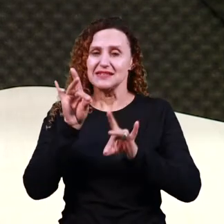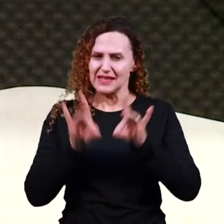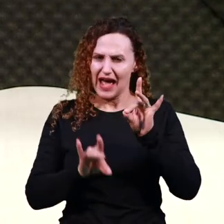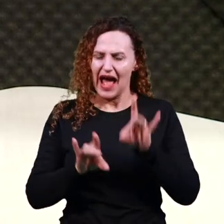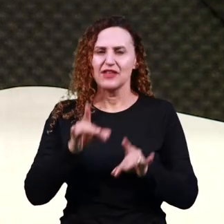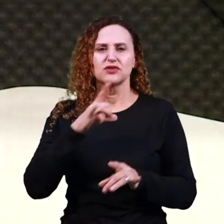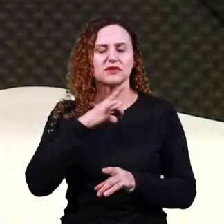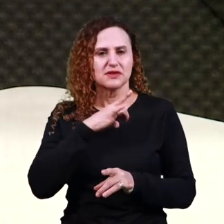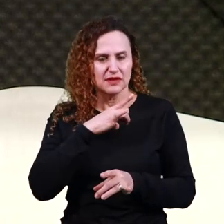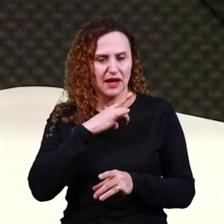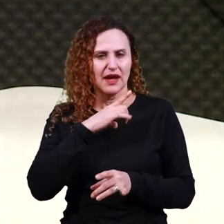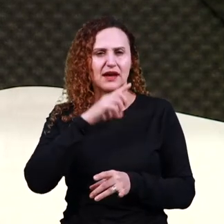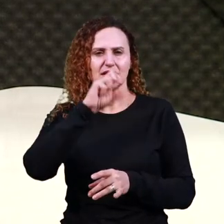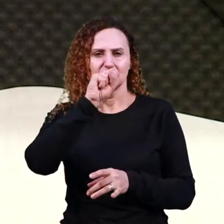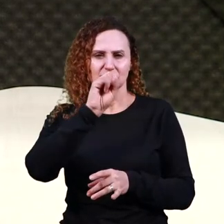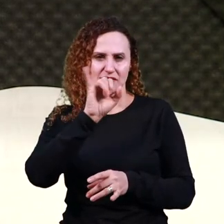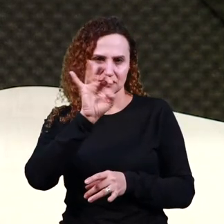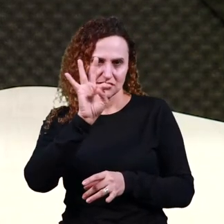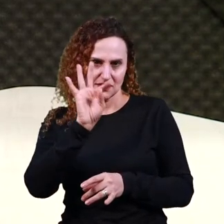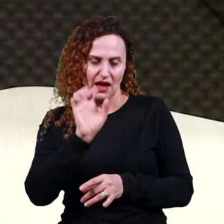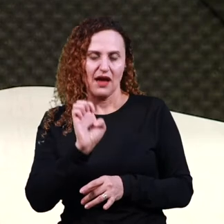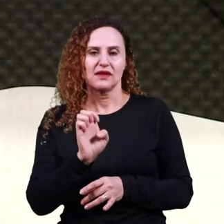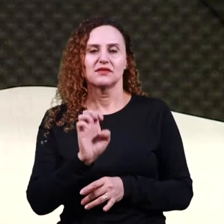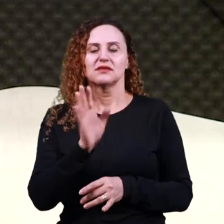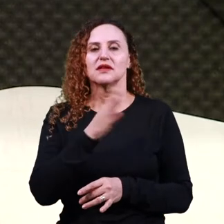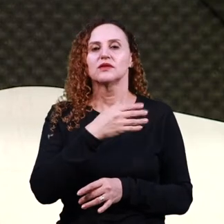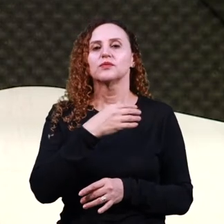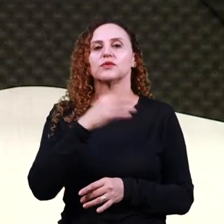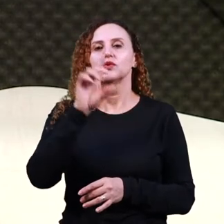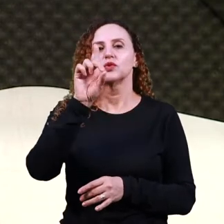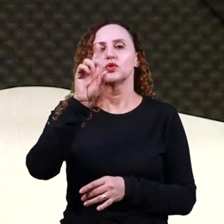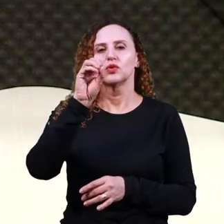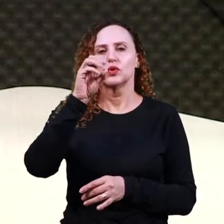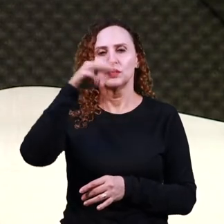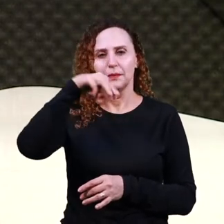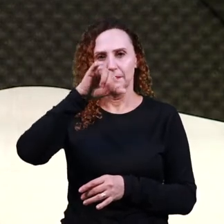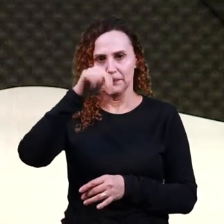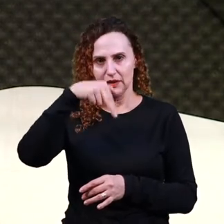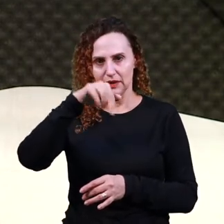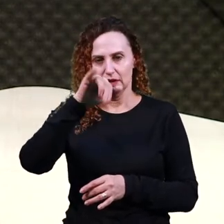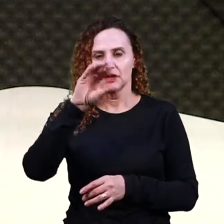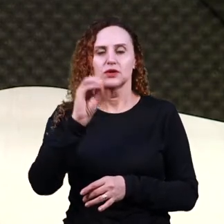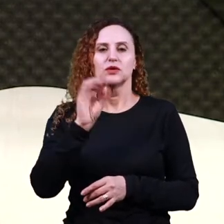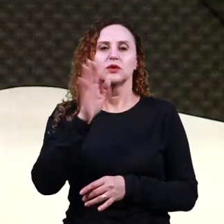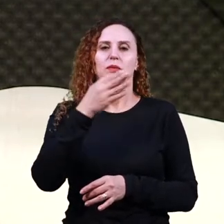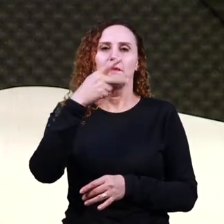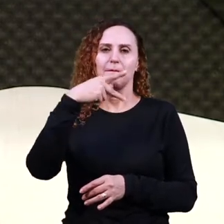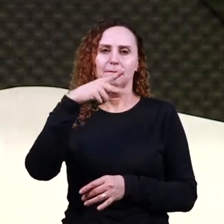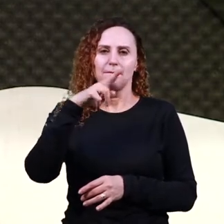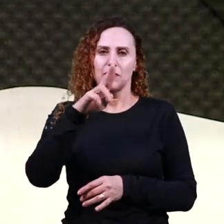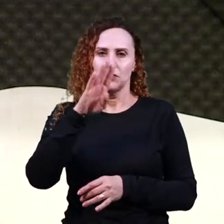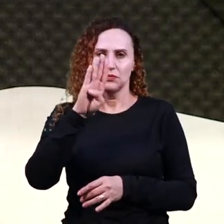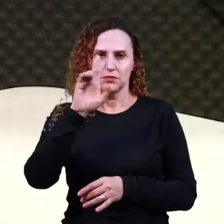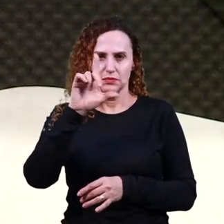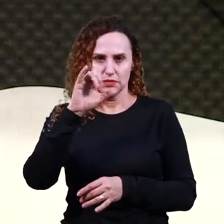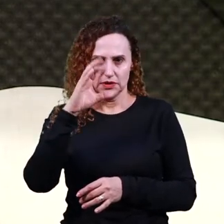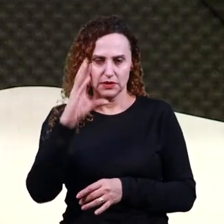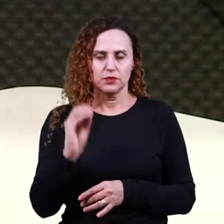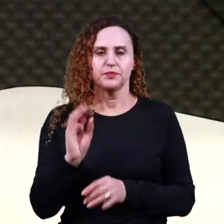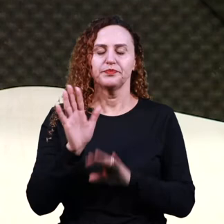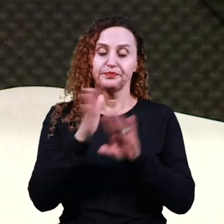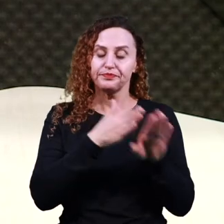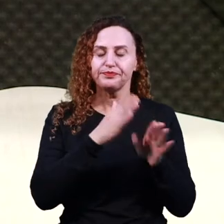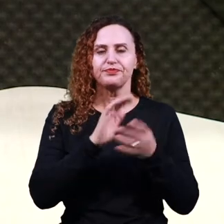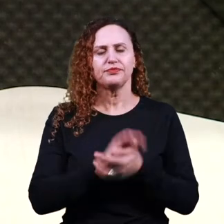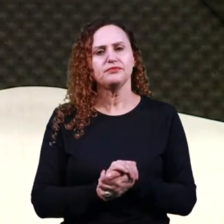Público, e assim, desfrutar da leitura desse Alto Vicentino. A Farsa de Inês